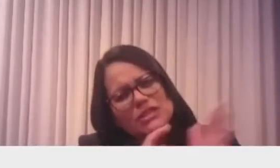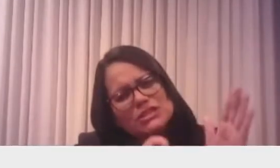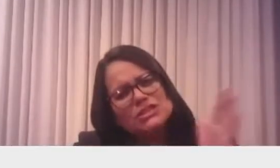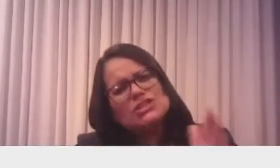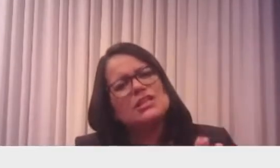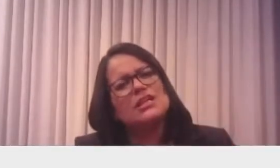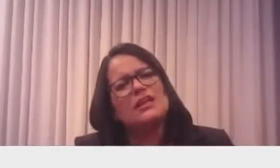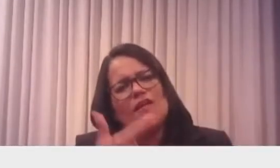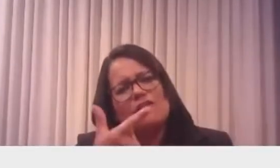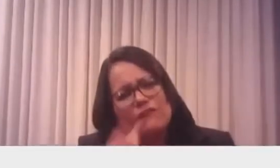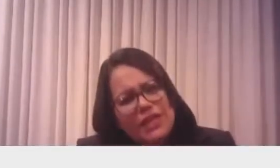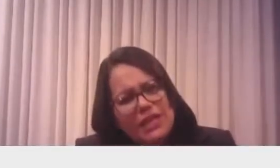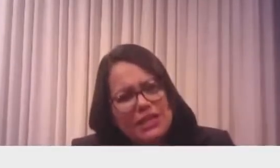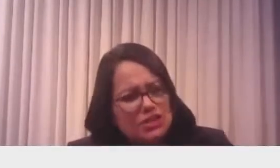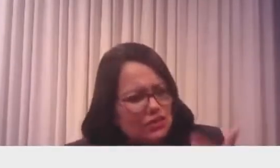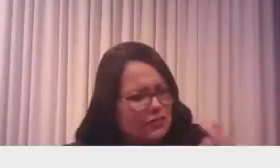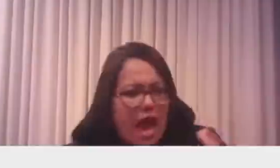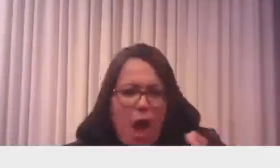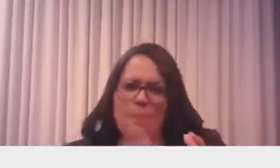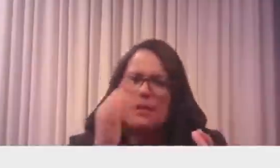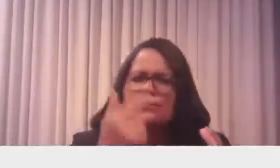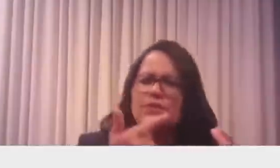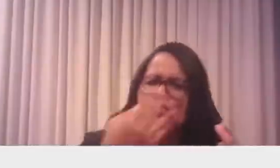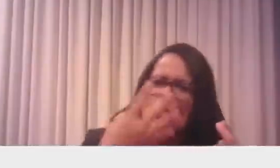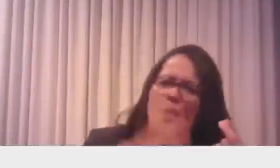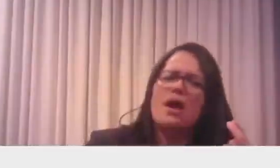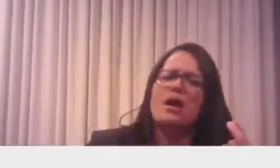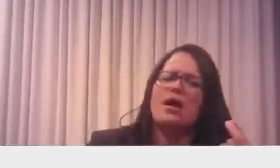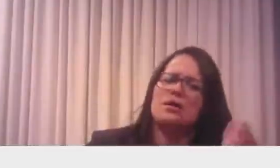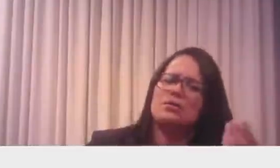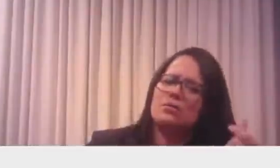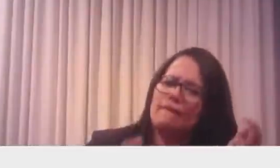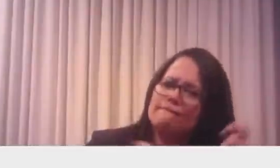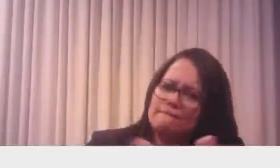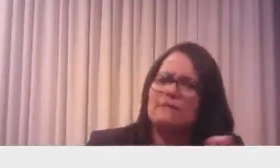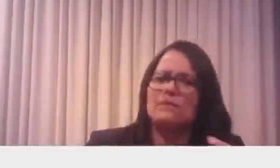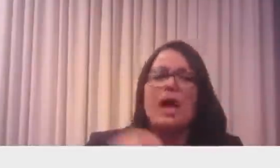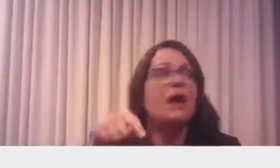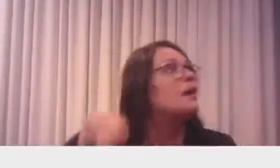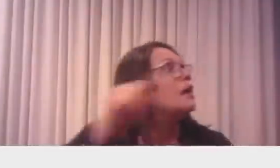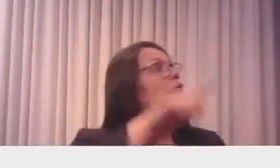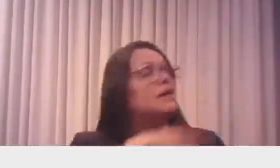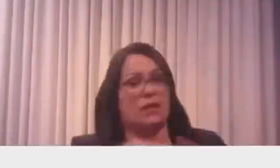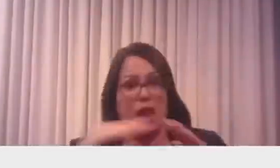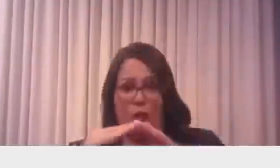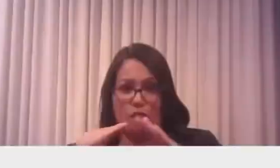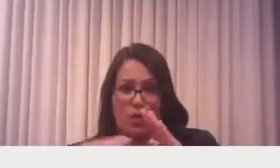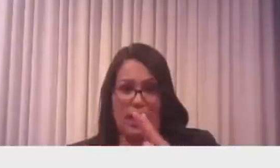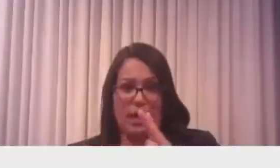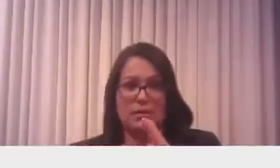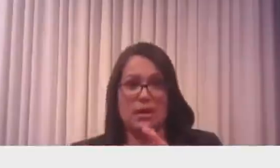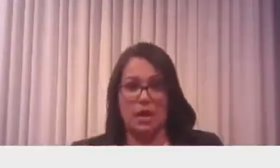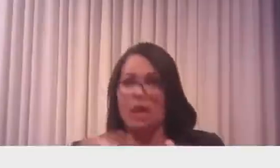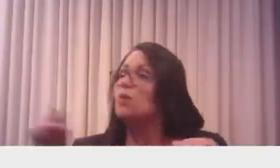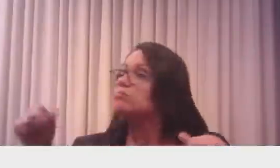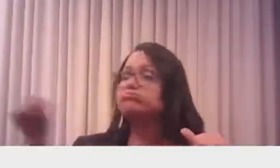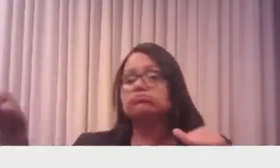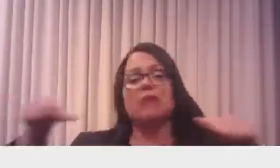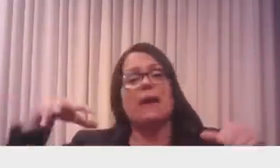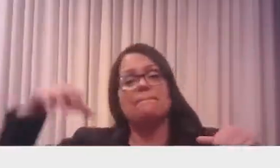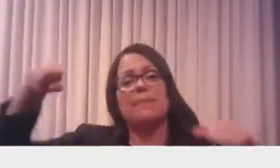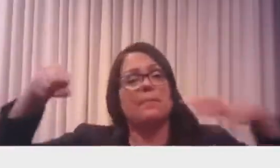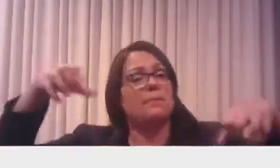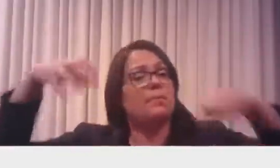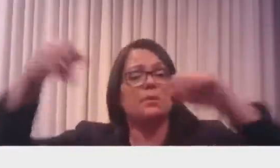com 20 graus, passa para 24, gasta menos energia. Aqui, o eu faço aqui? Além de eu apagar as luzes todas e desliguei desde quando eu